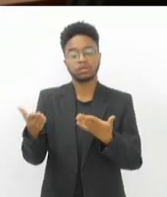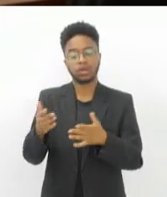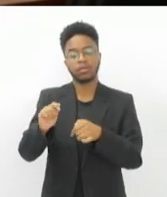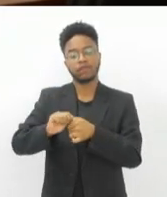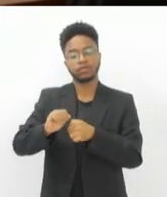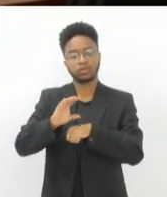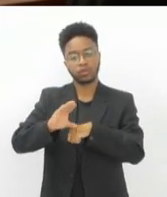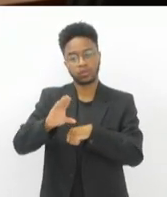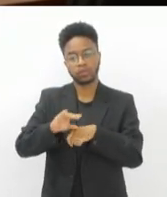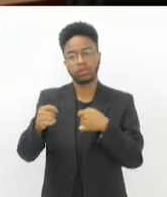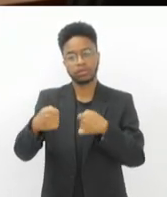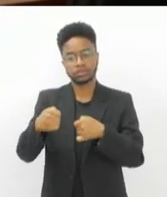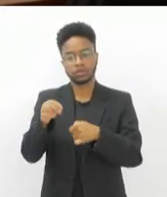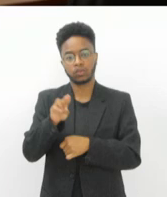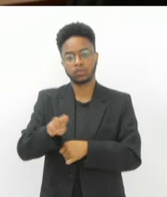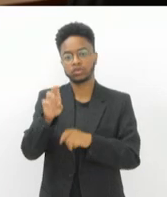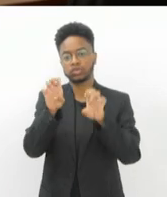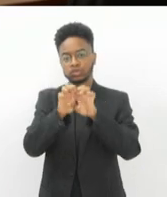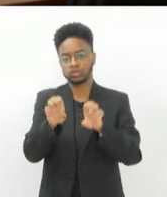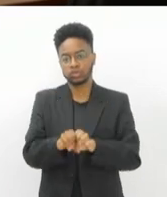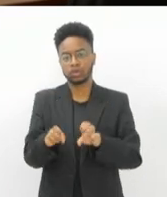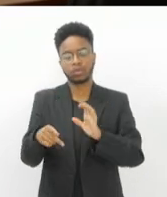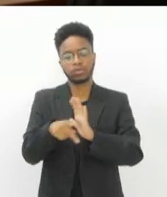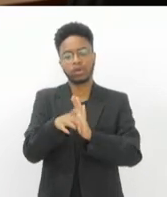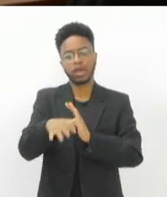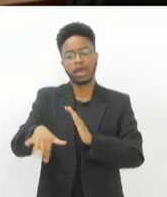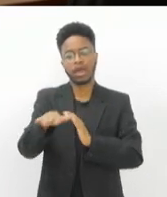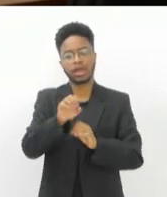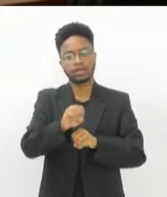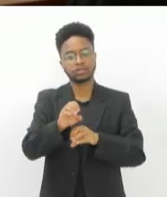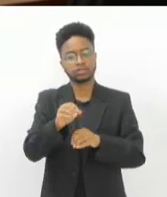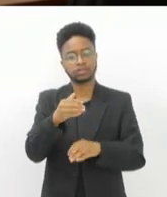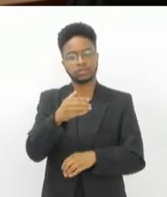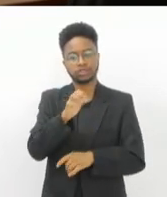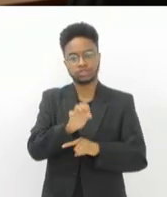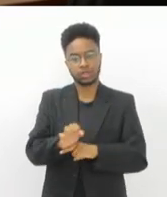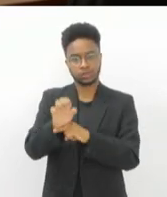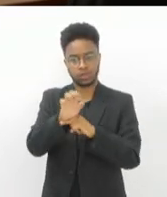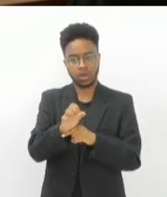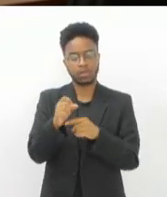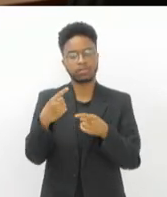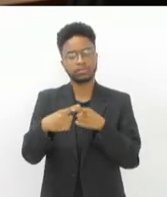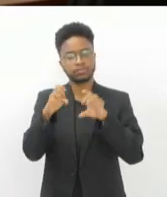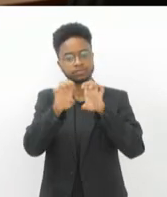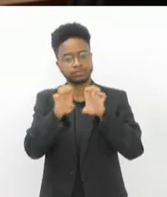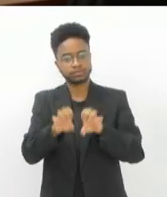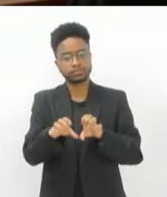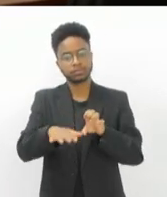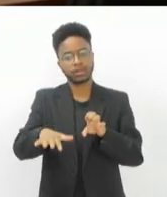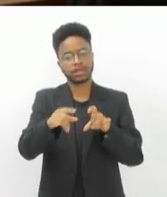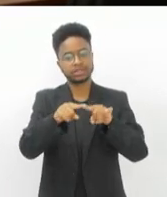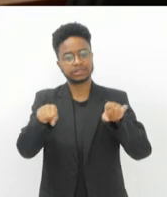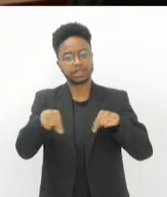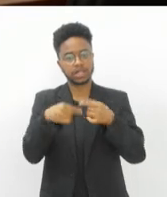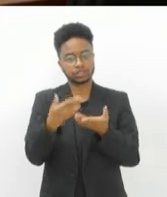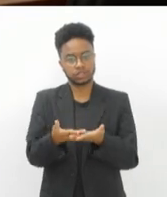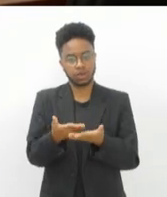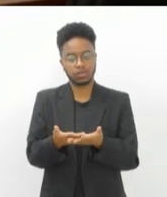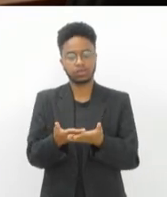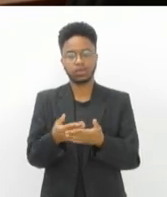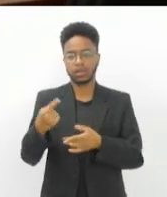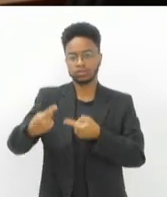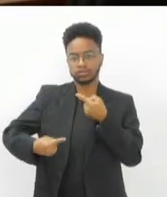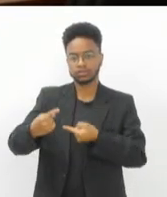serão utilizadas as estruturas das redes de ensinos estaduais, toda a estrutura, todo o espaço, toda a sala de aula. A discussão desses